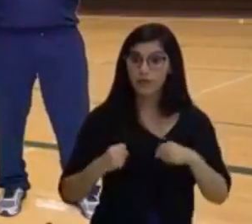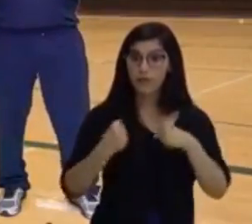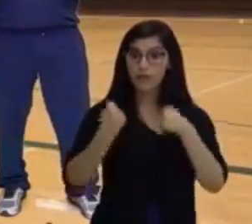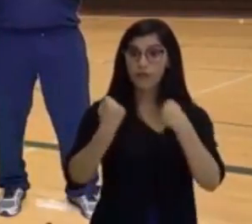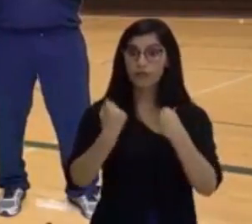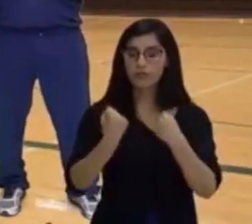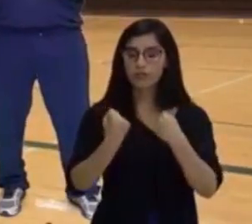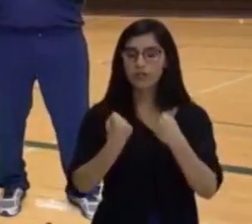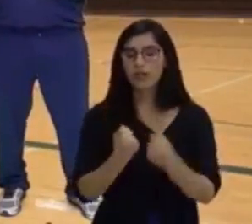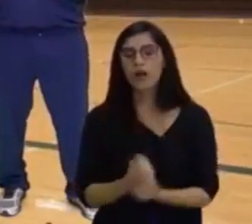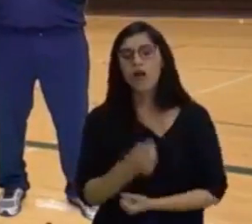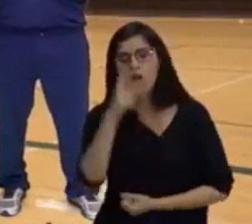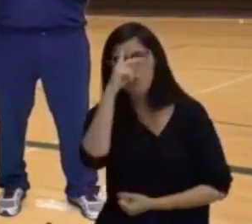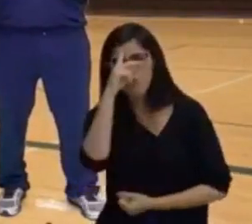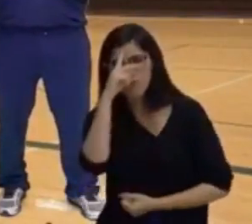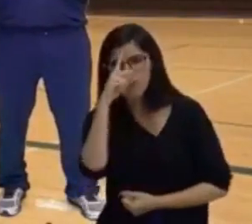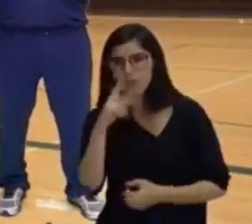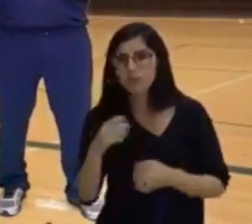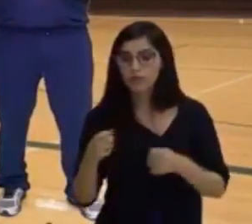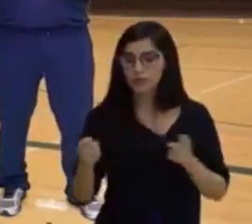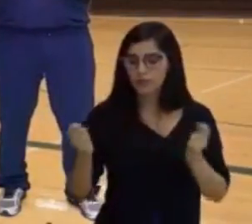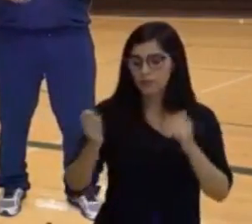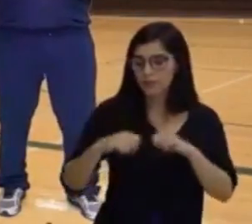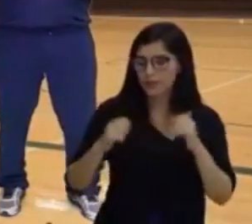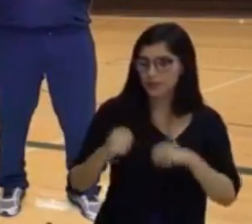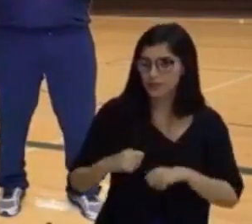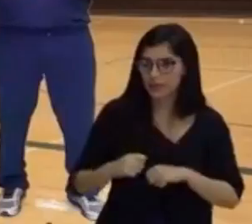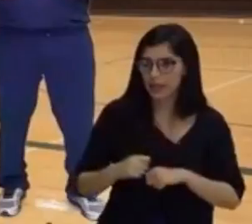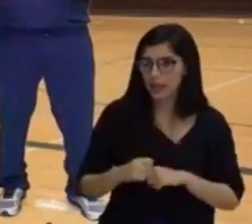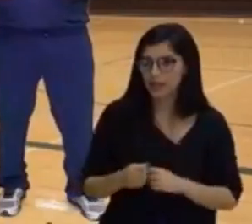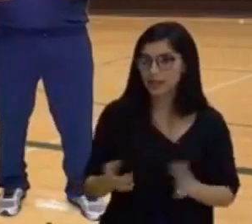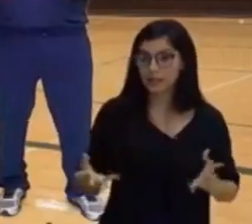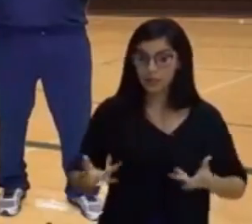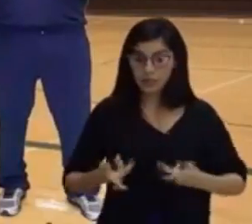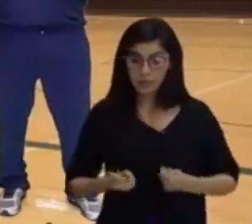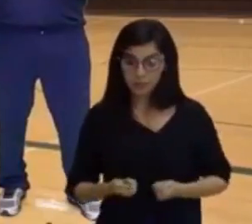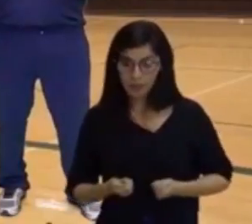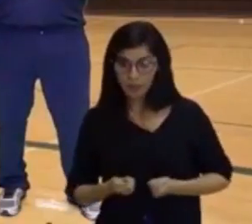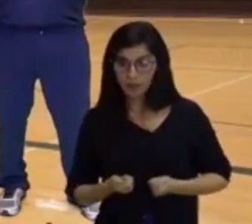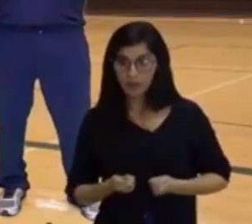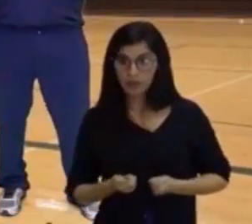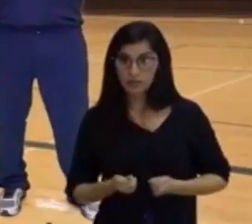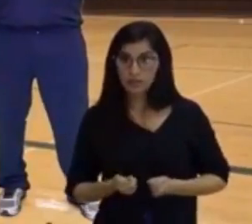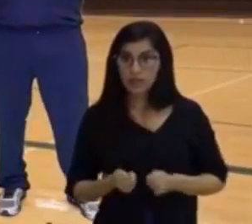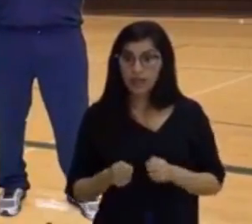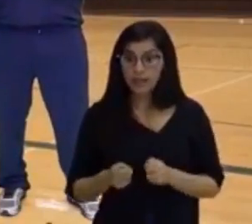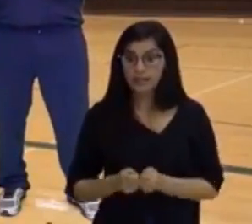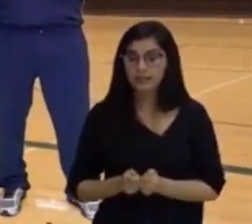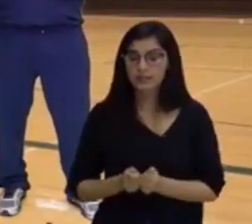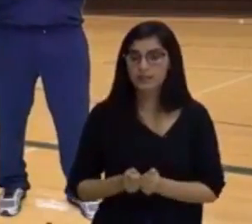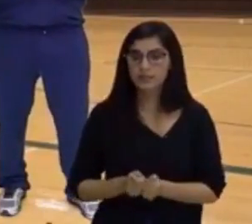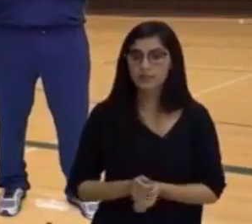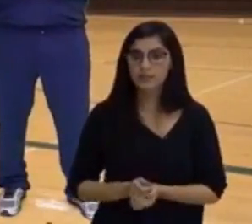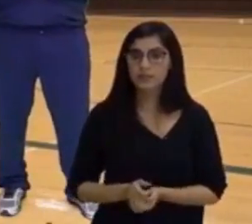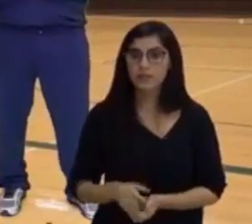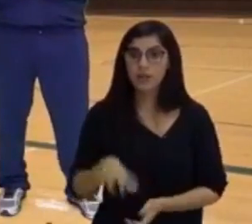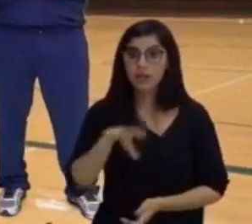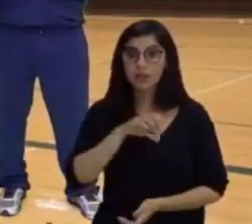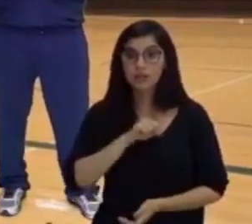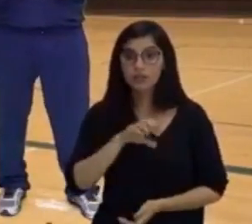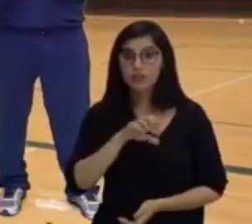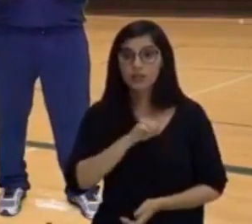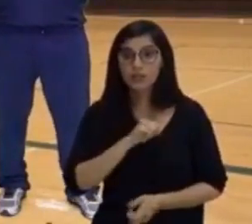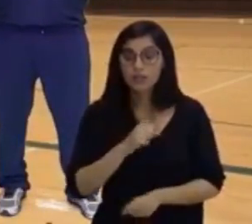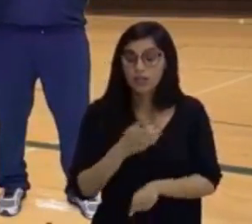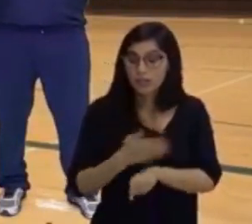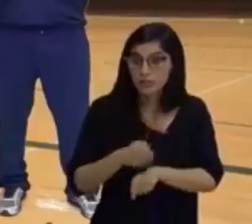nós falamos que as capacidades físicas, as qualidades físicas ou valências físicas, elas são atributos. E atributos que podem